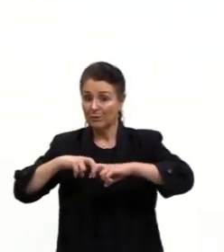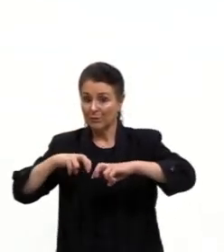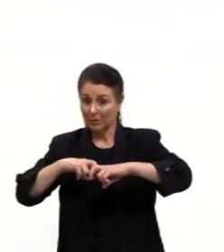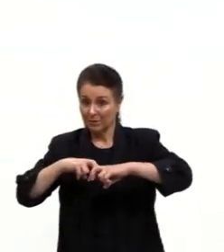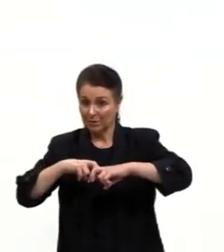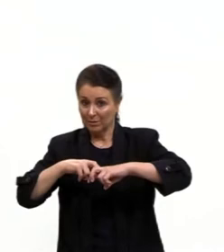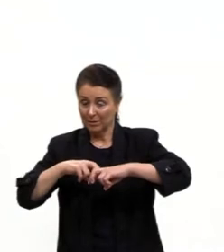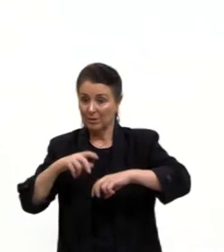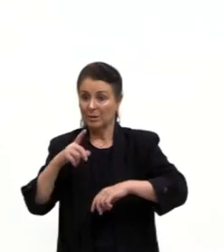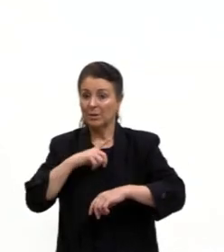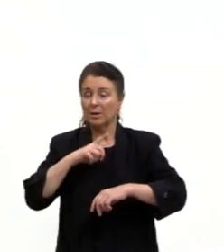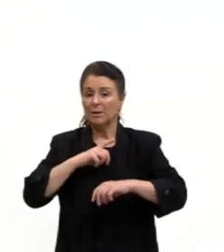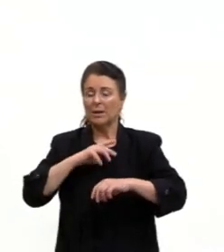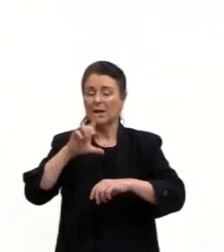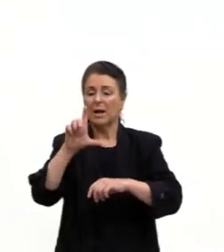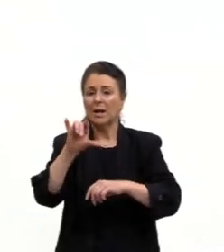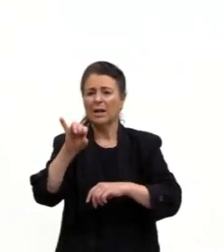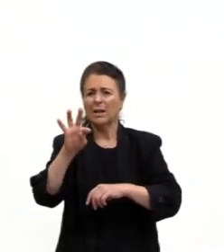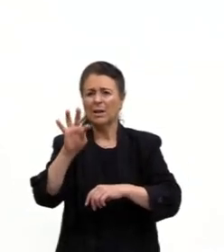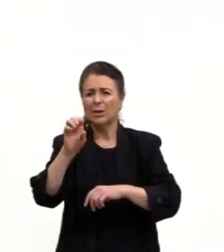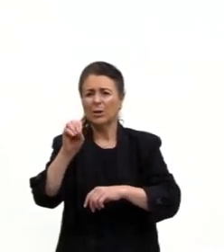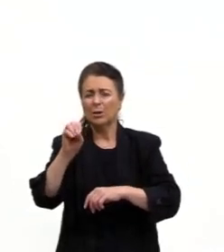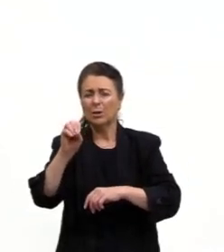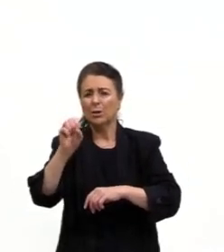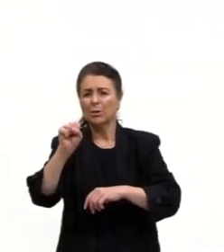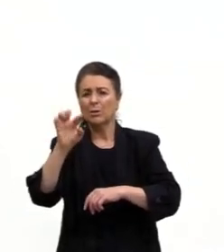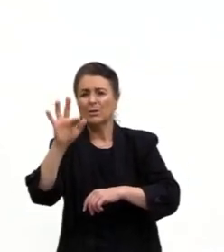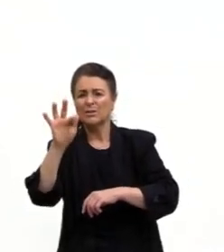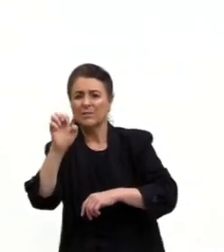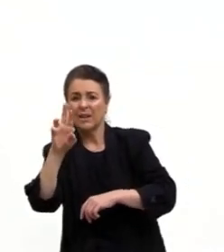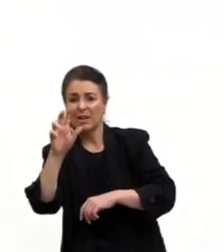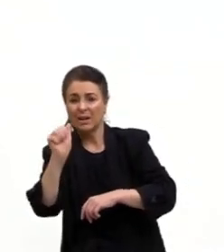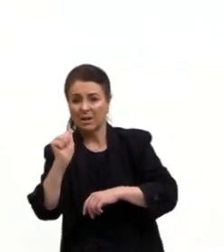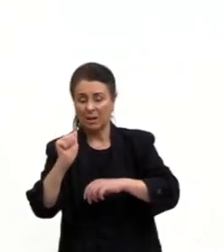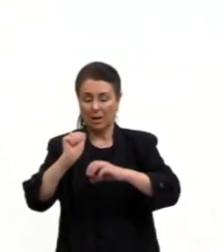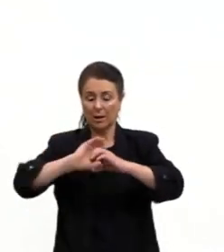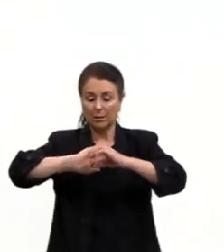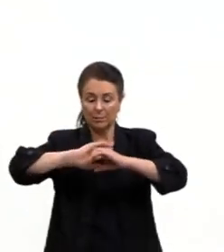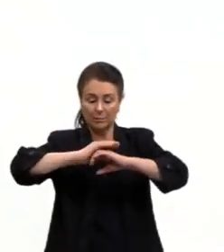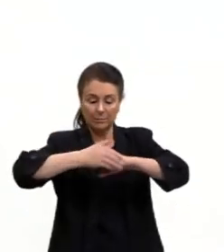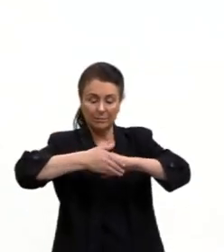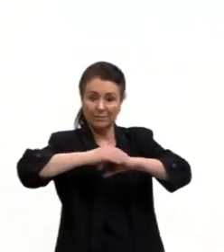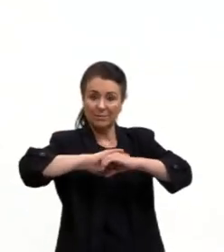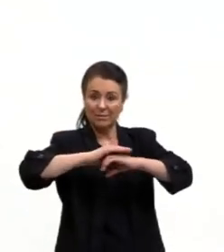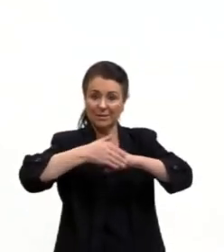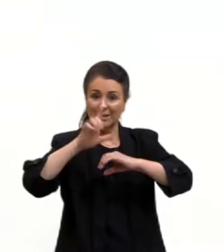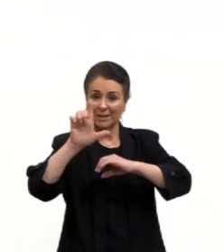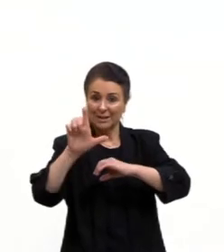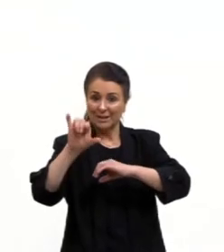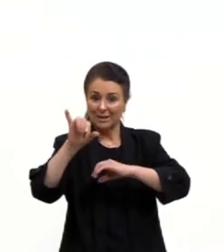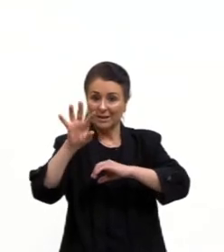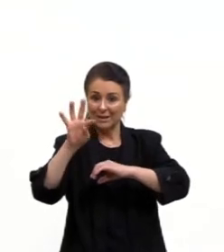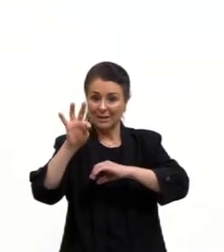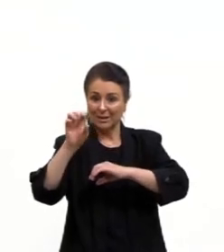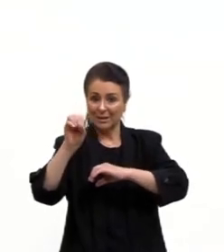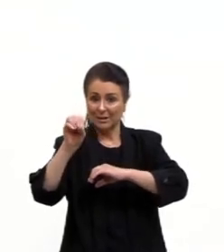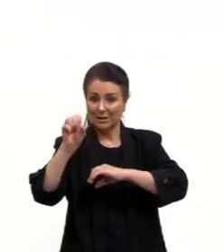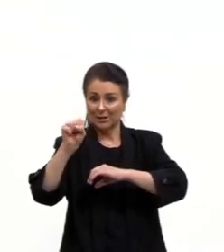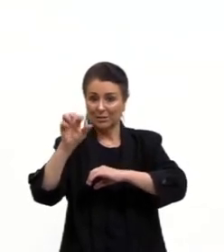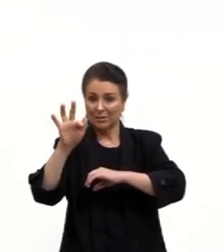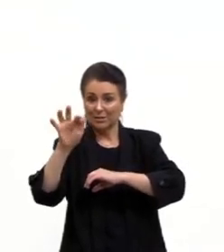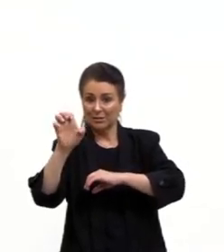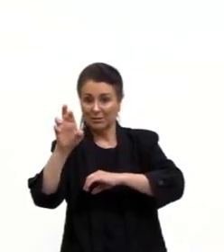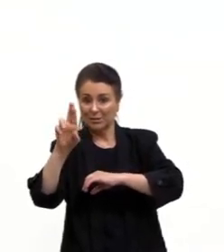daí vai colocar a litosfera, né, essa parte bem externa aí que a gente chama de crosta na geografia,